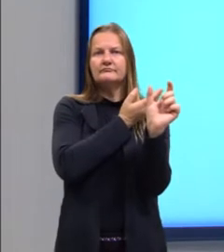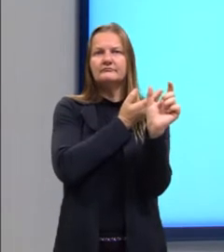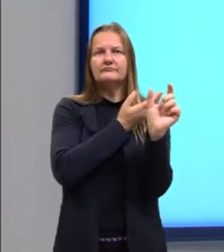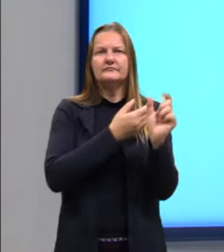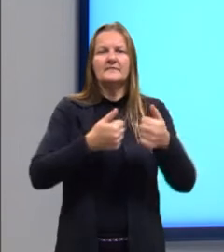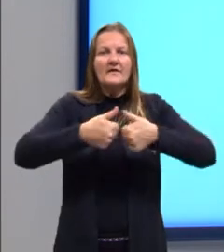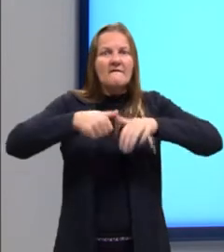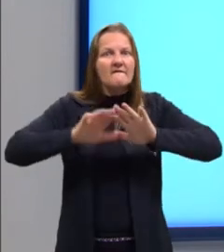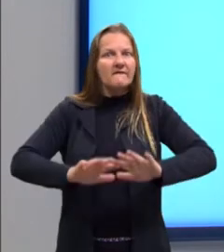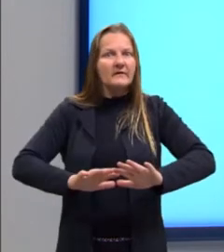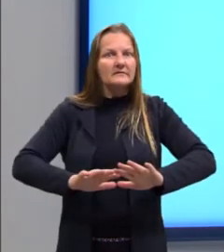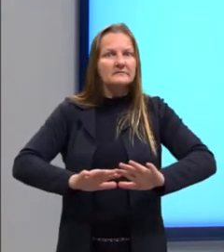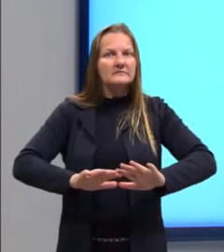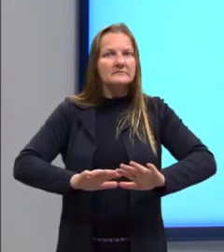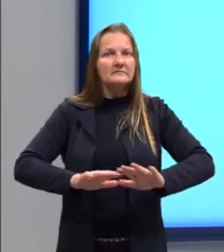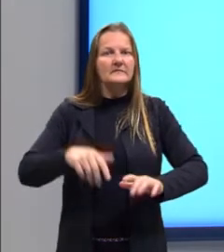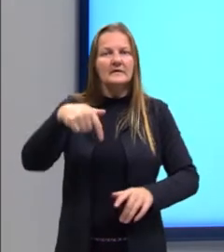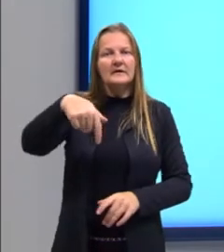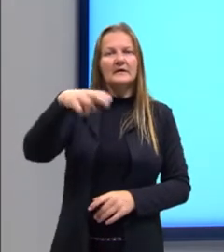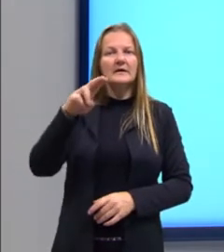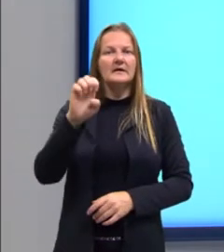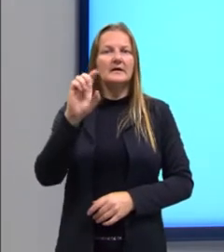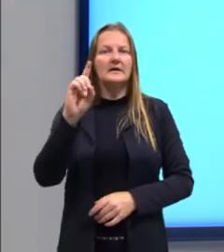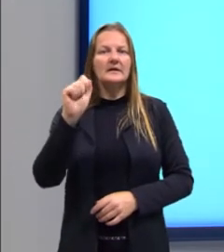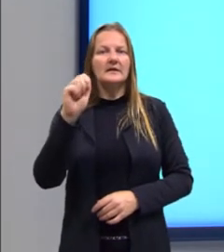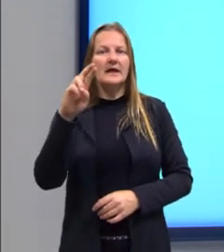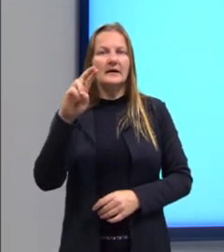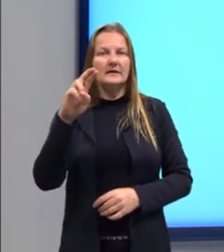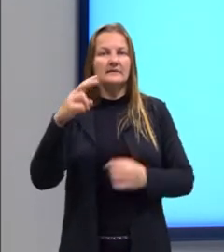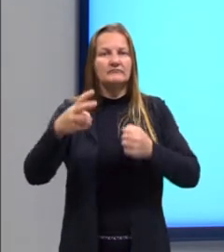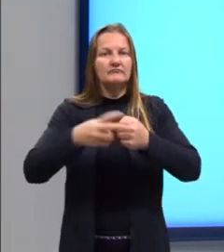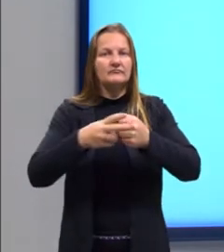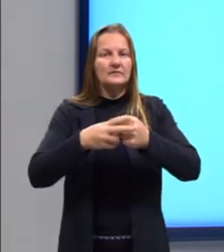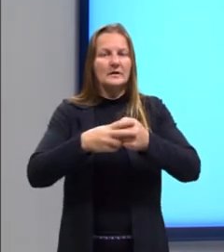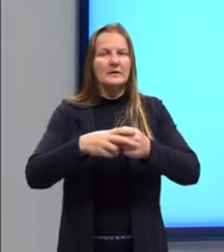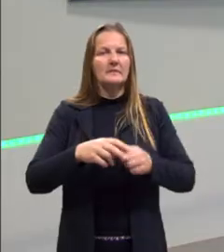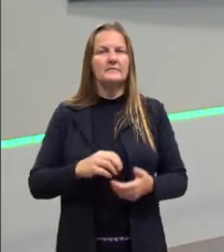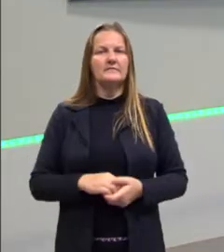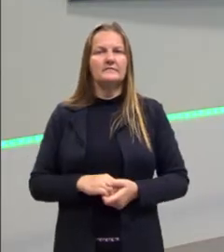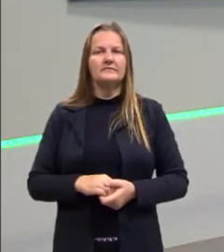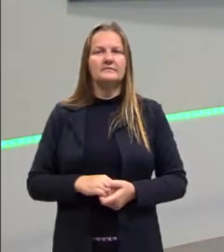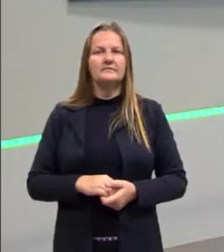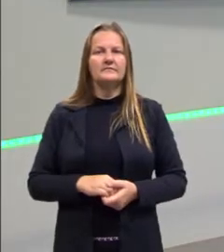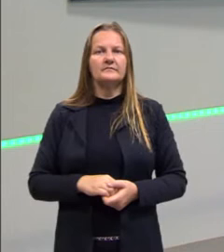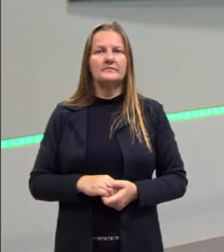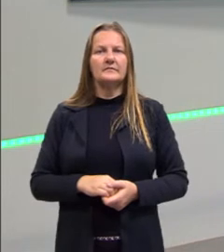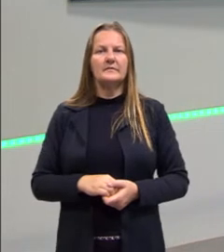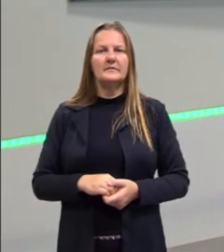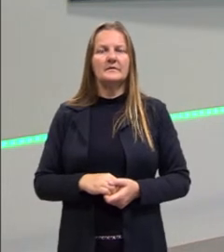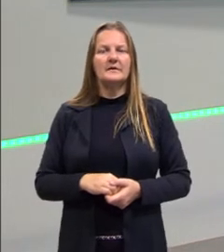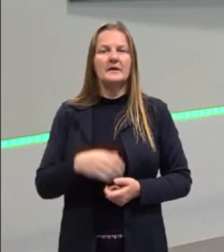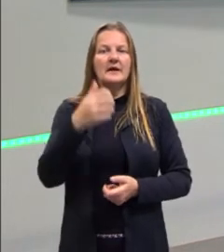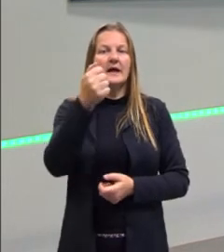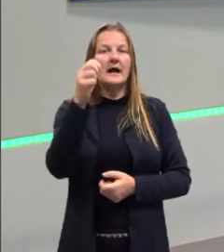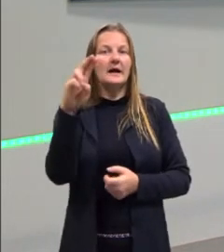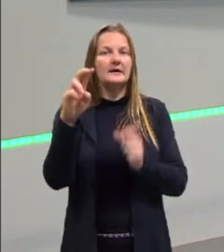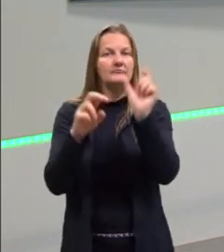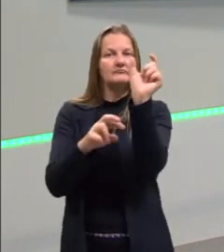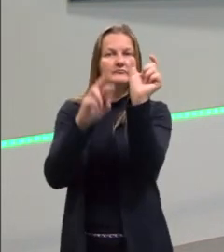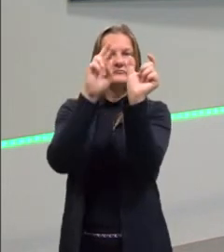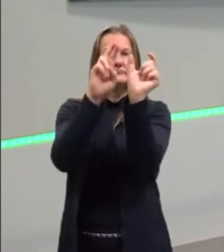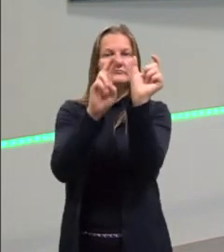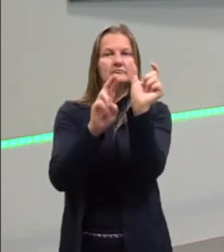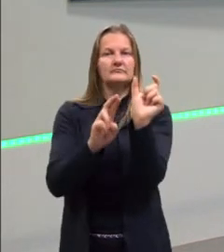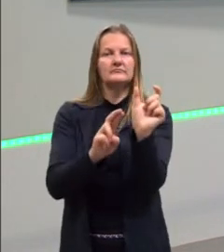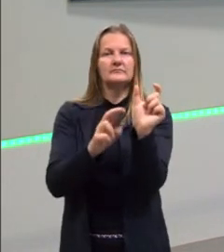queda-te, verbo quedar, primeira conjugação. Lembra? Os verbos terminam em ar, primeira conjugação.